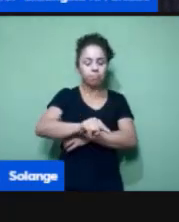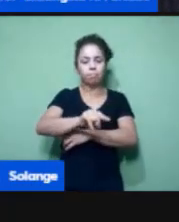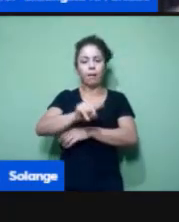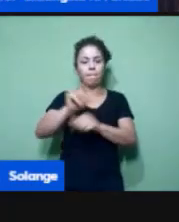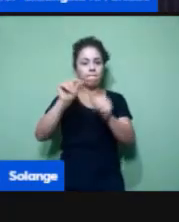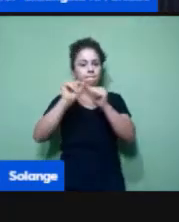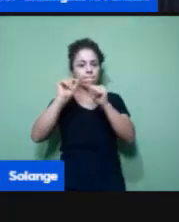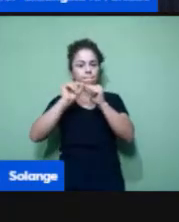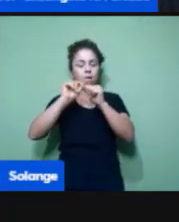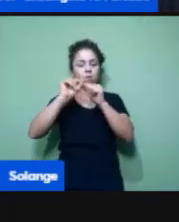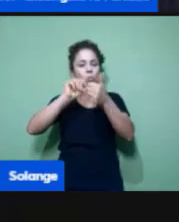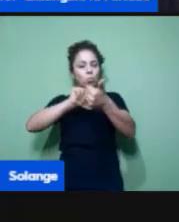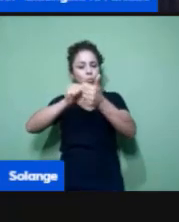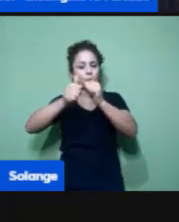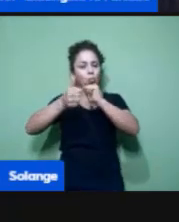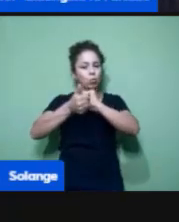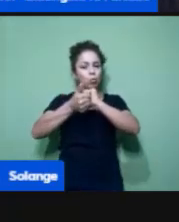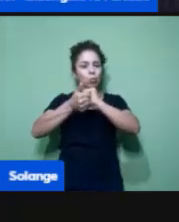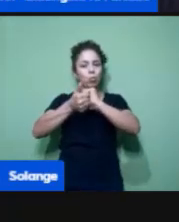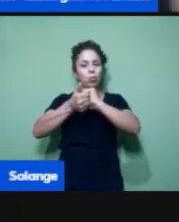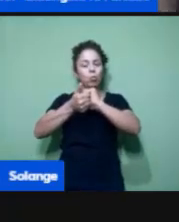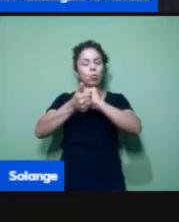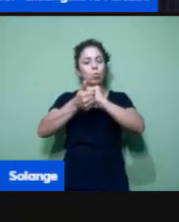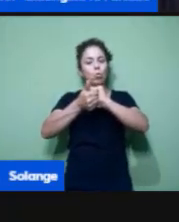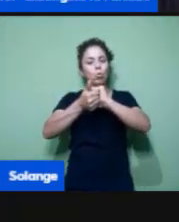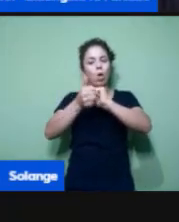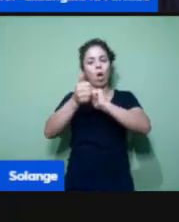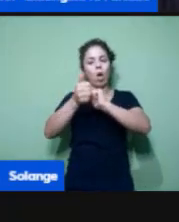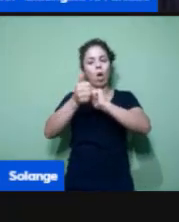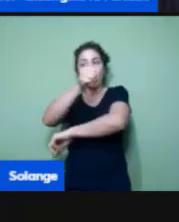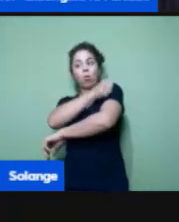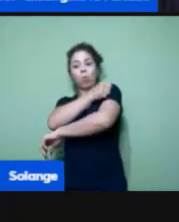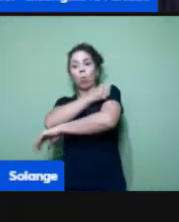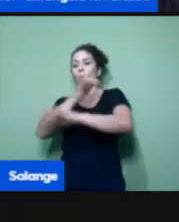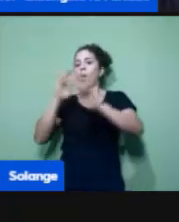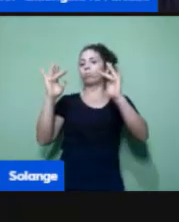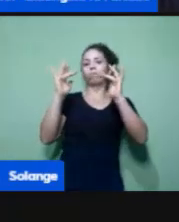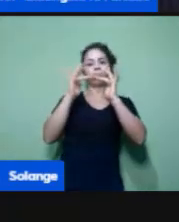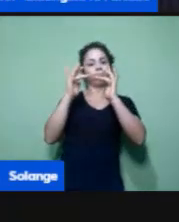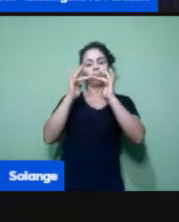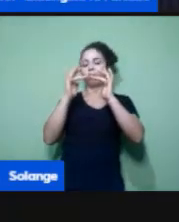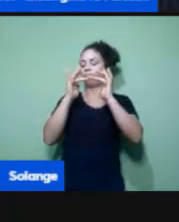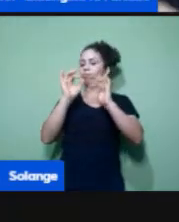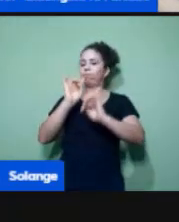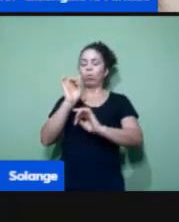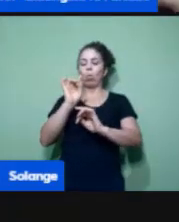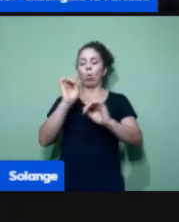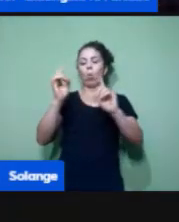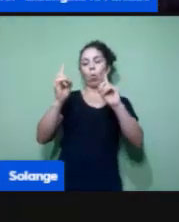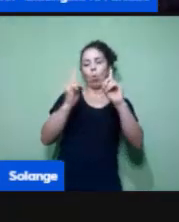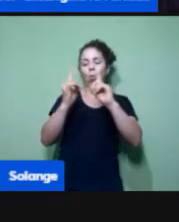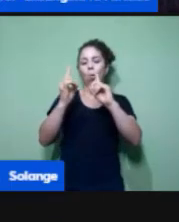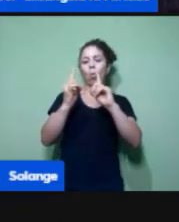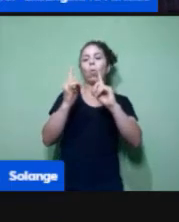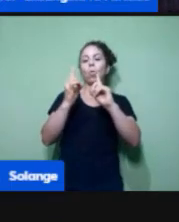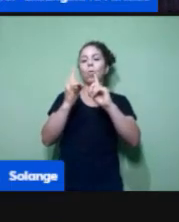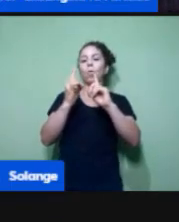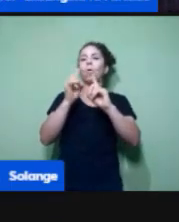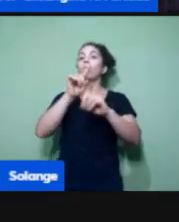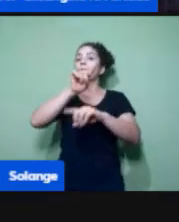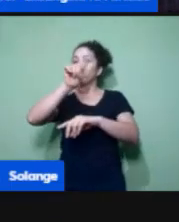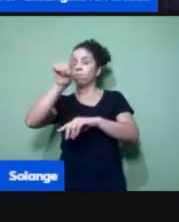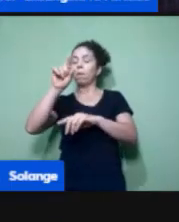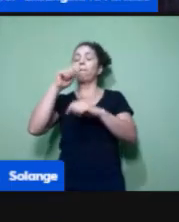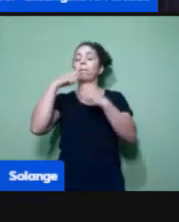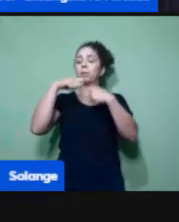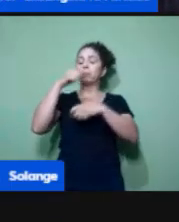aonde ele não vai ter que entrar em contato físico com outro. Você vai ter que pensar